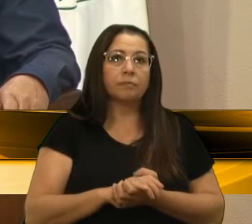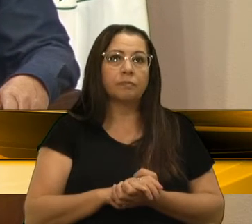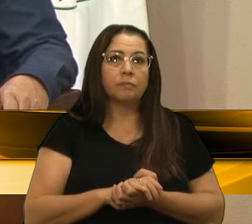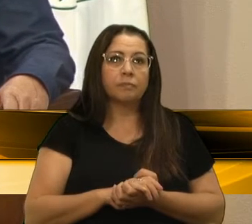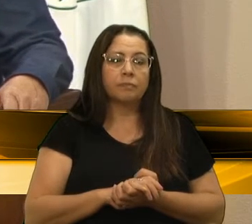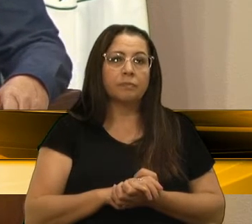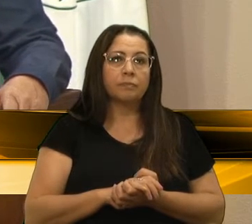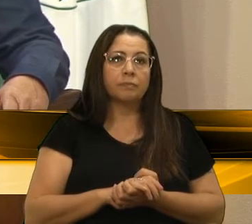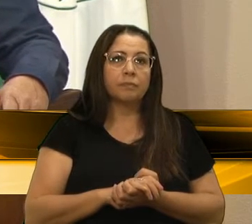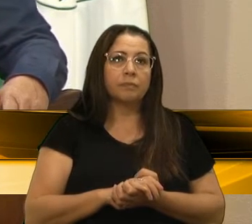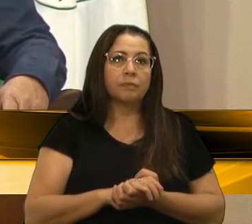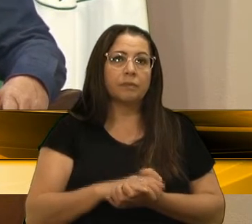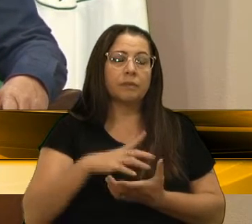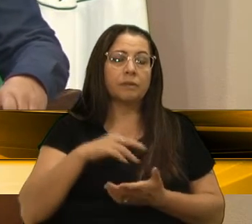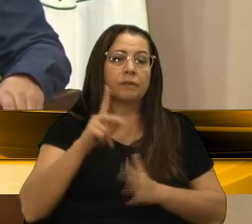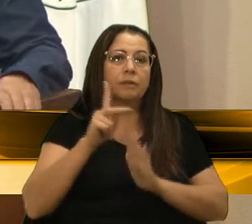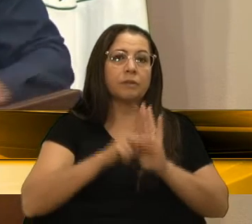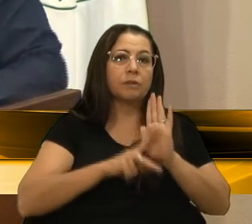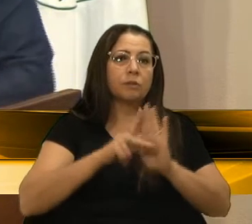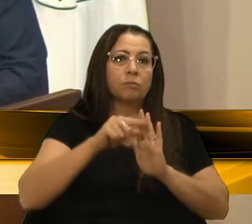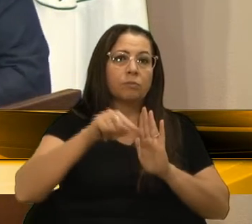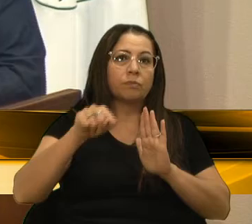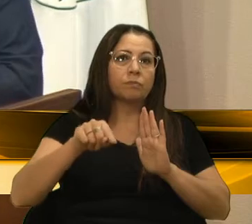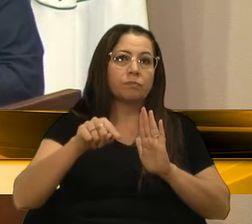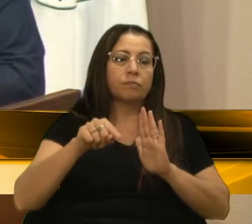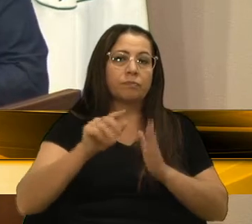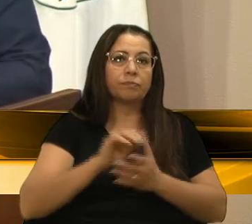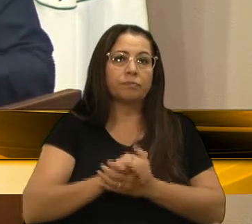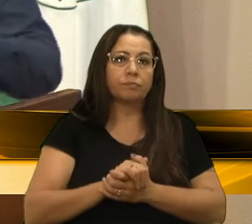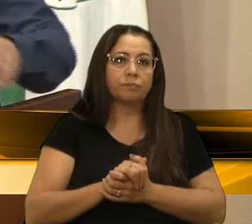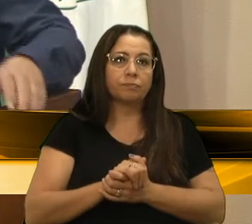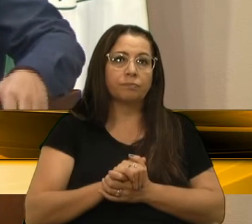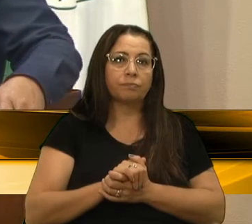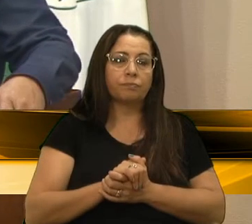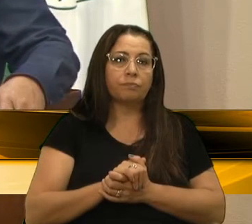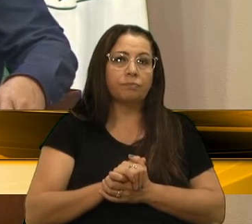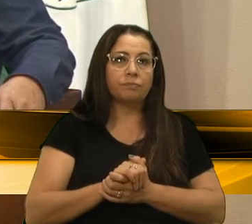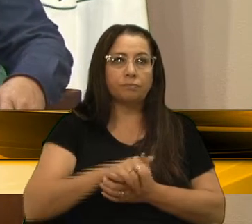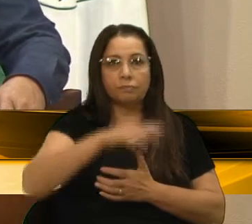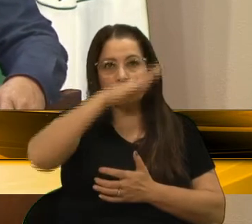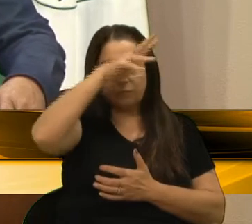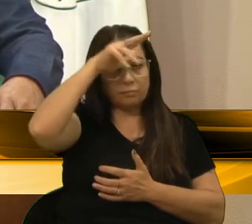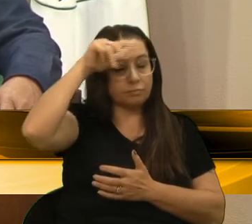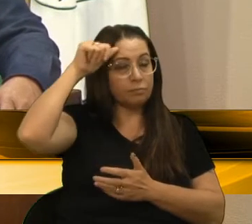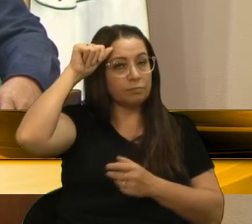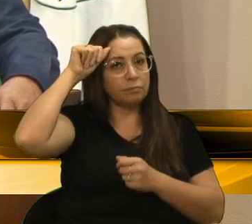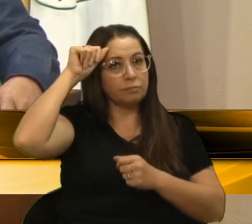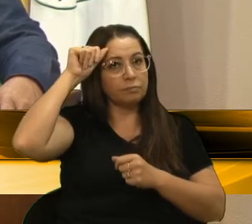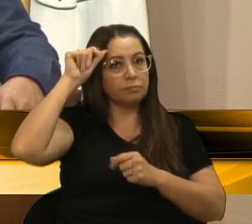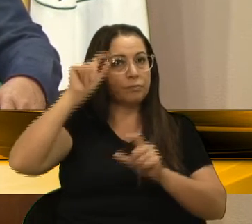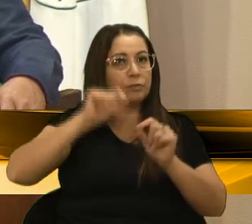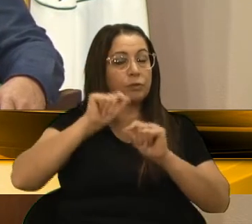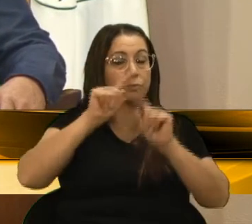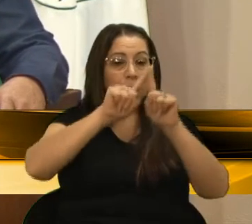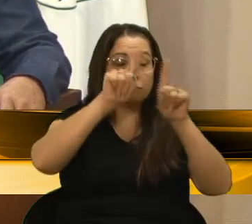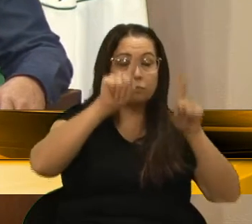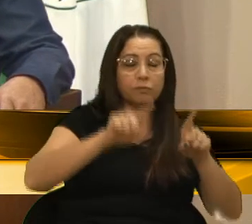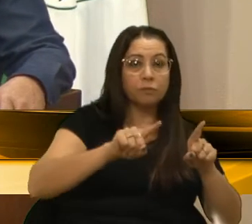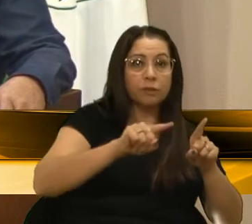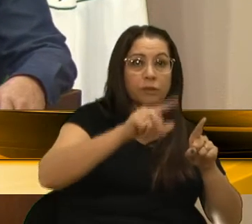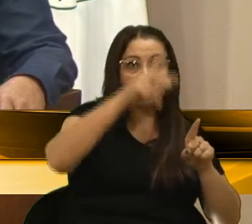temos, tem um projeto do, do, do executivo, vamos tratar sobre mais, sobre servidores municipais,